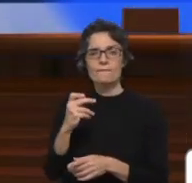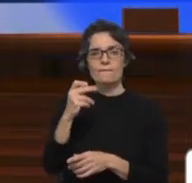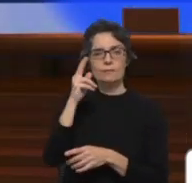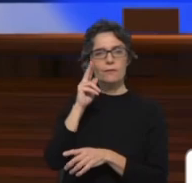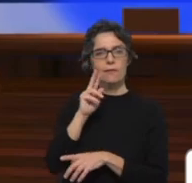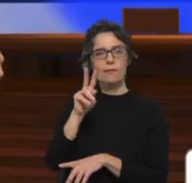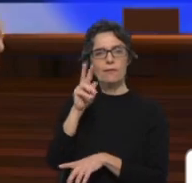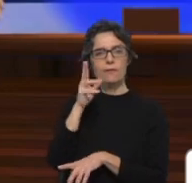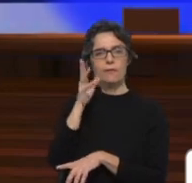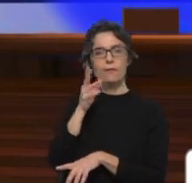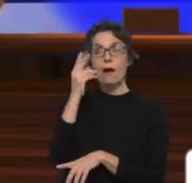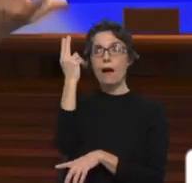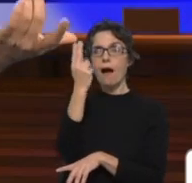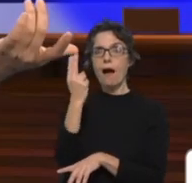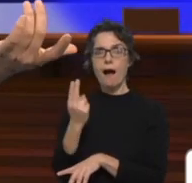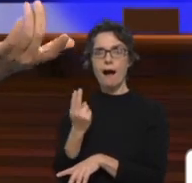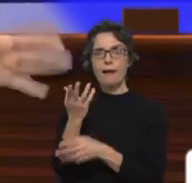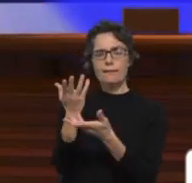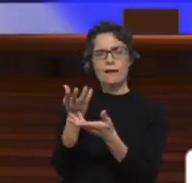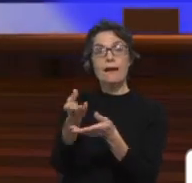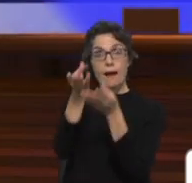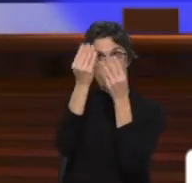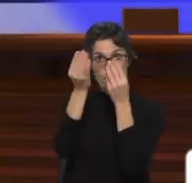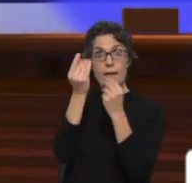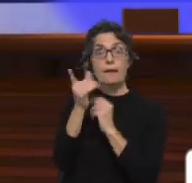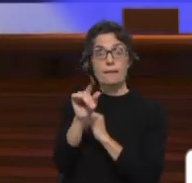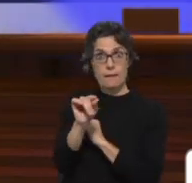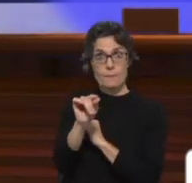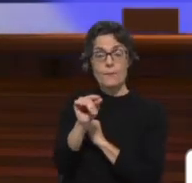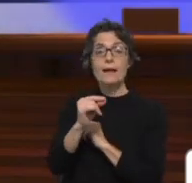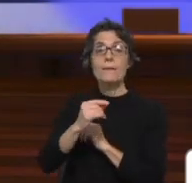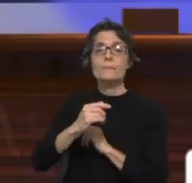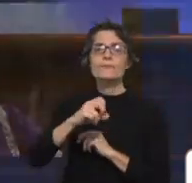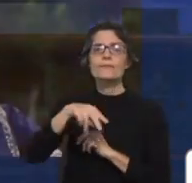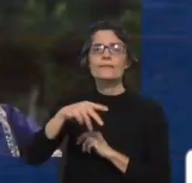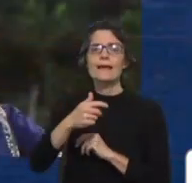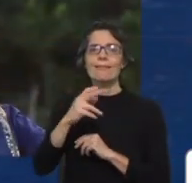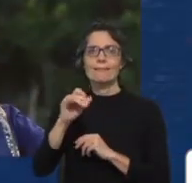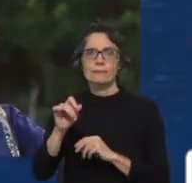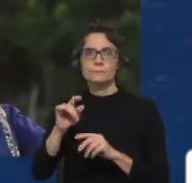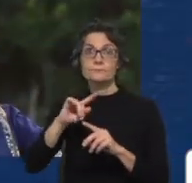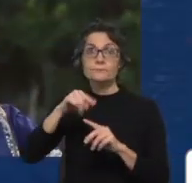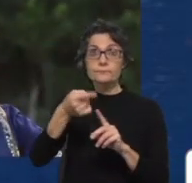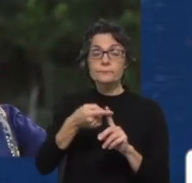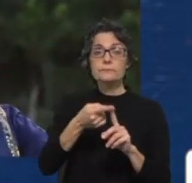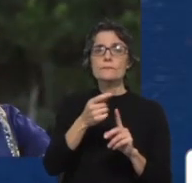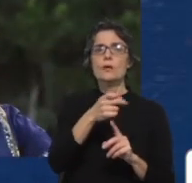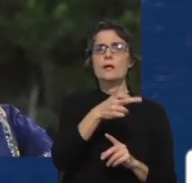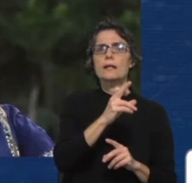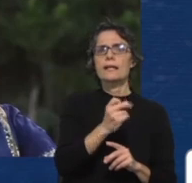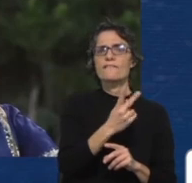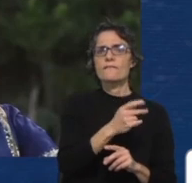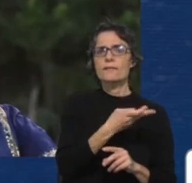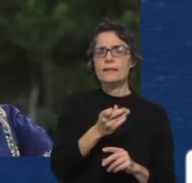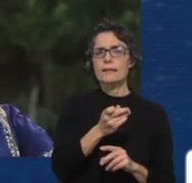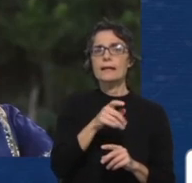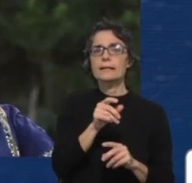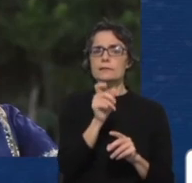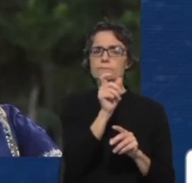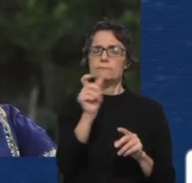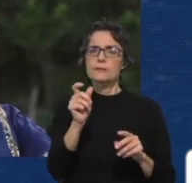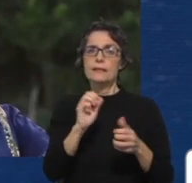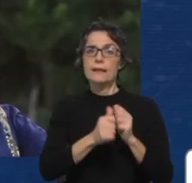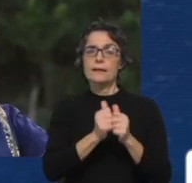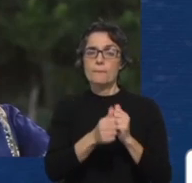bela forma de arte, que era também pedagógica, a que se chamou Natya. Do Rigveda, Brahma tirou as sílabas e a